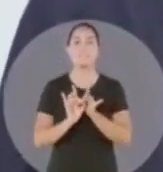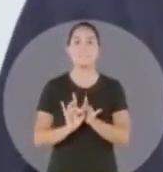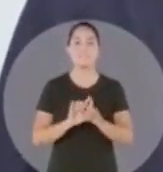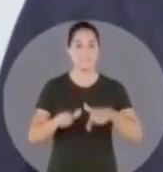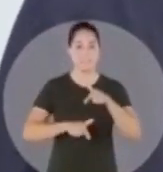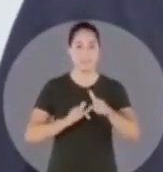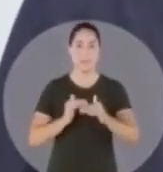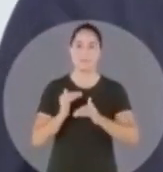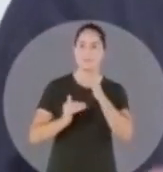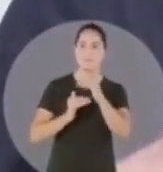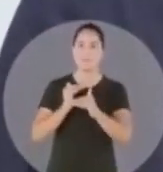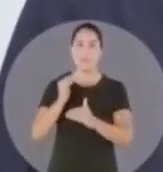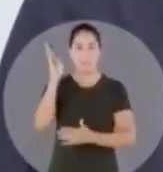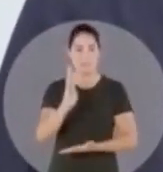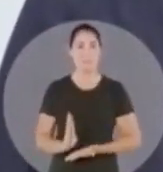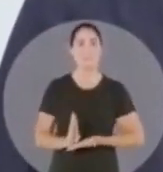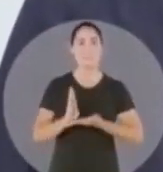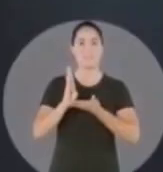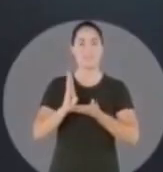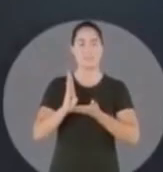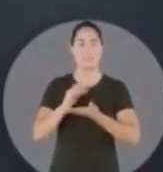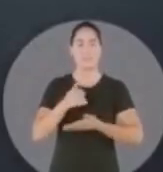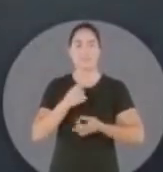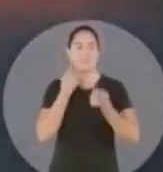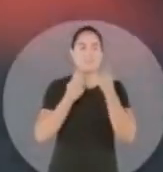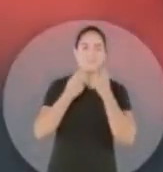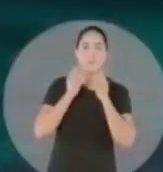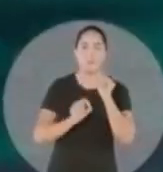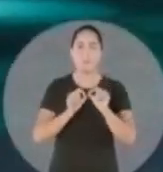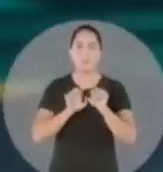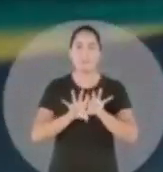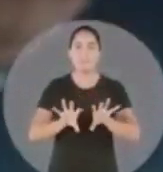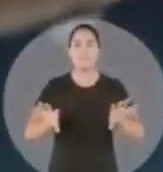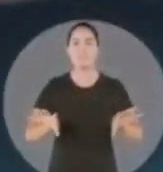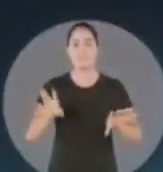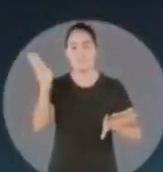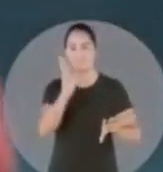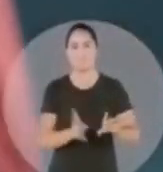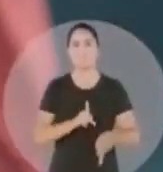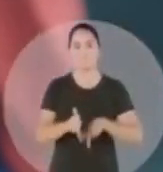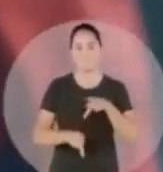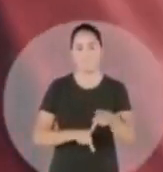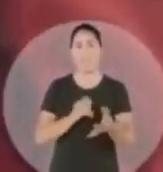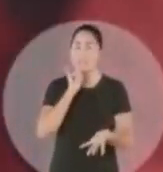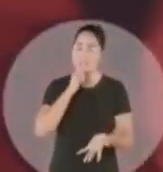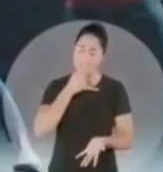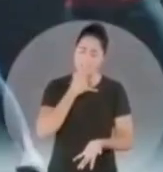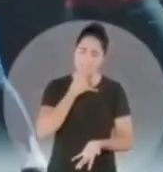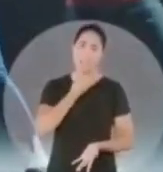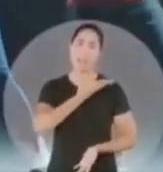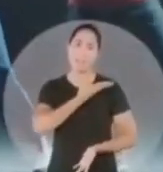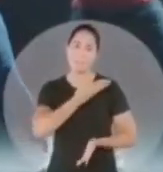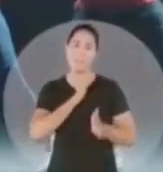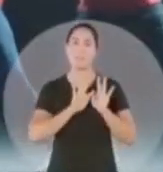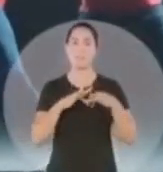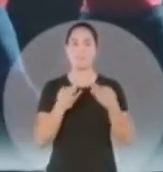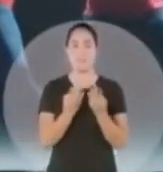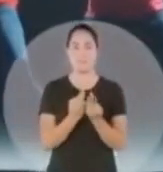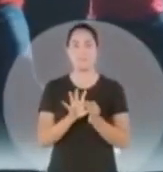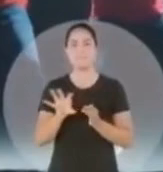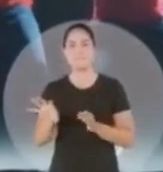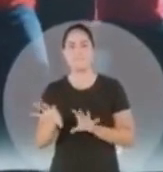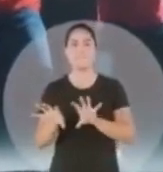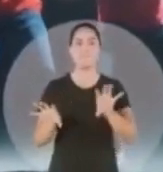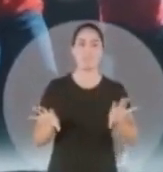para o país crescer. O que mais me preocupa é a divisão entre nós brasileiros. Acho triste ver amigos e